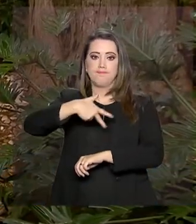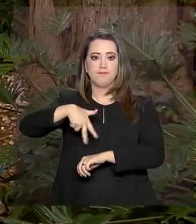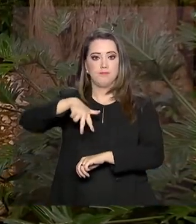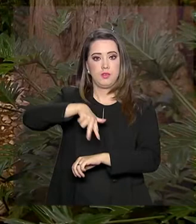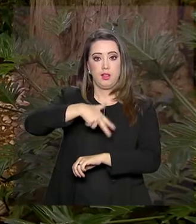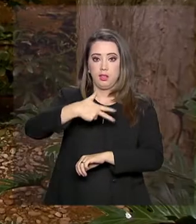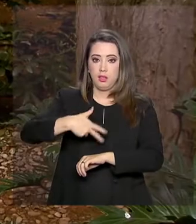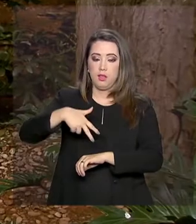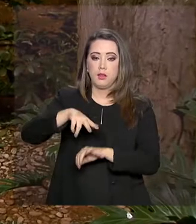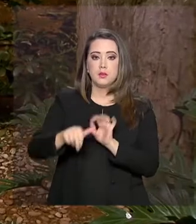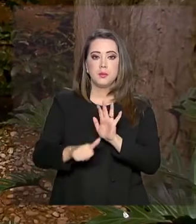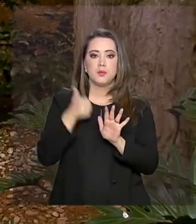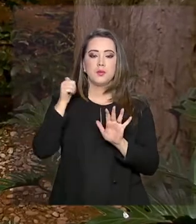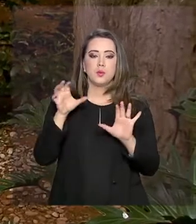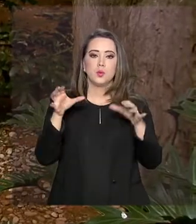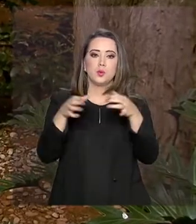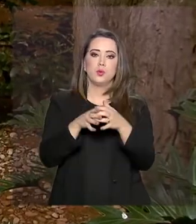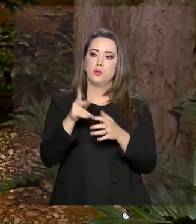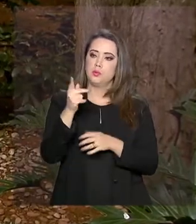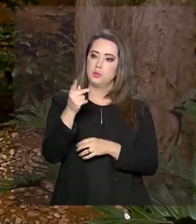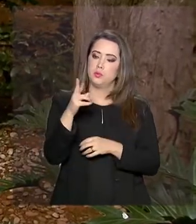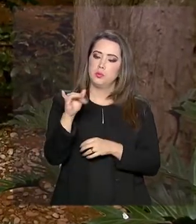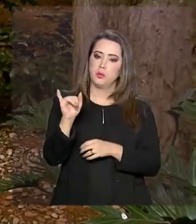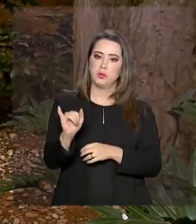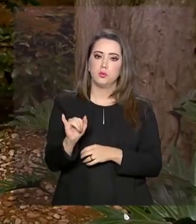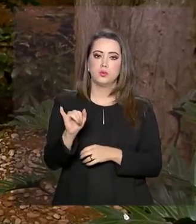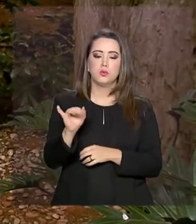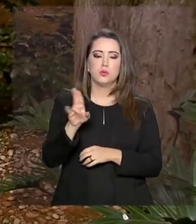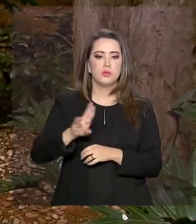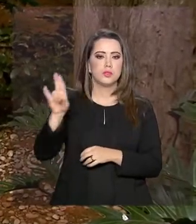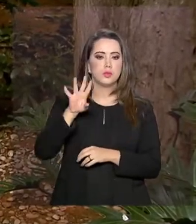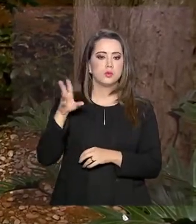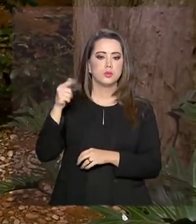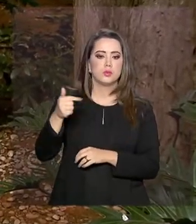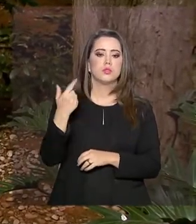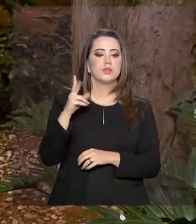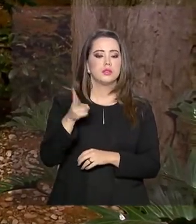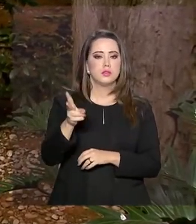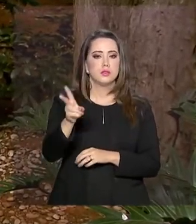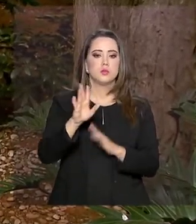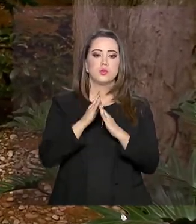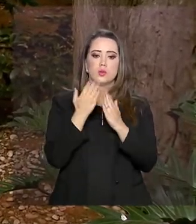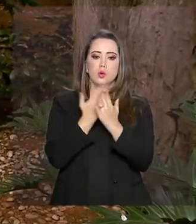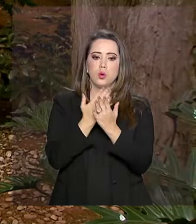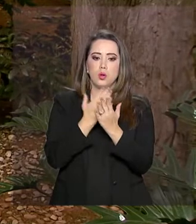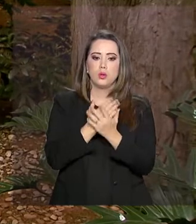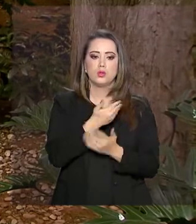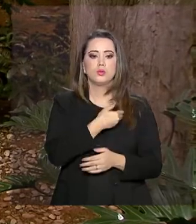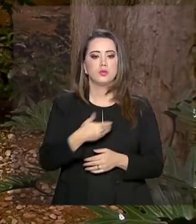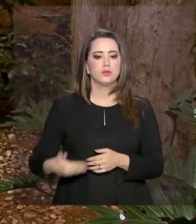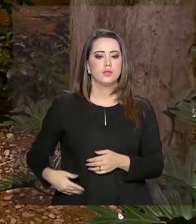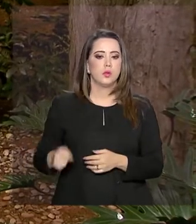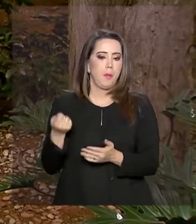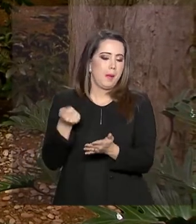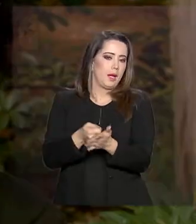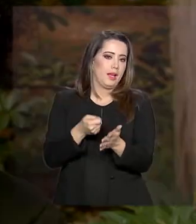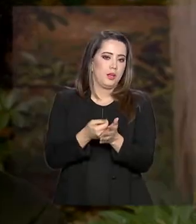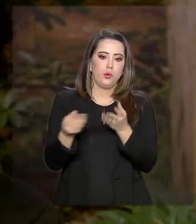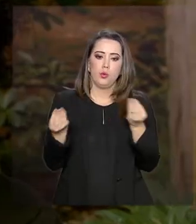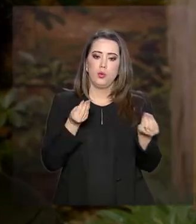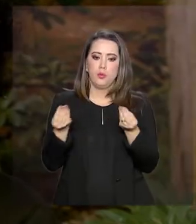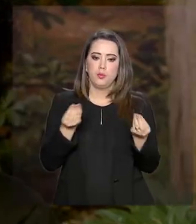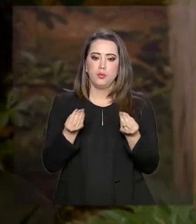turma do ProUni, o programa Universidade para Todos. Estudante de escola pública e sem condições de pagar uma faculdade,